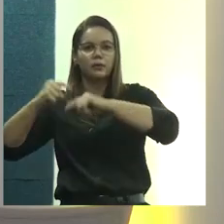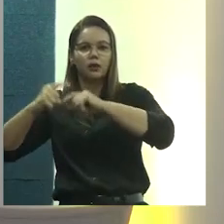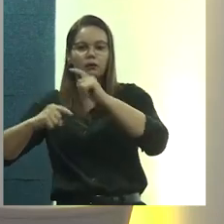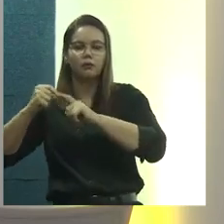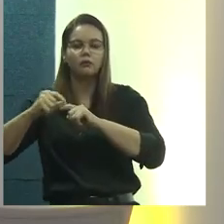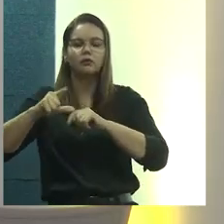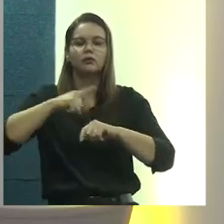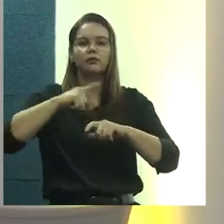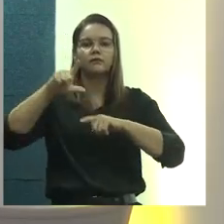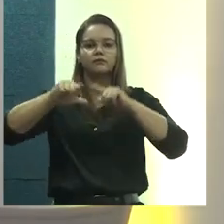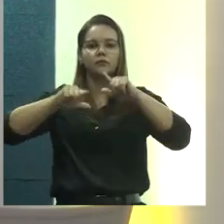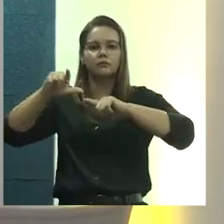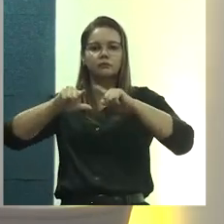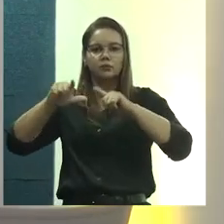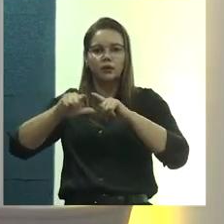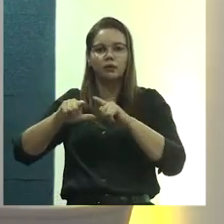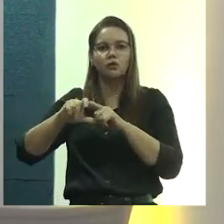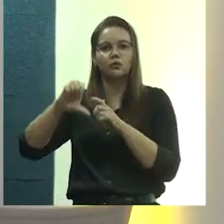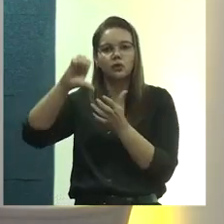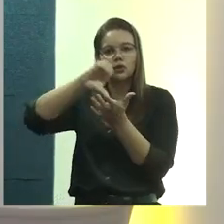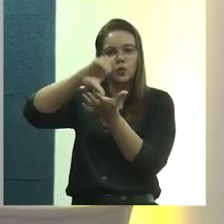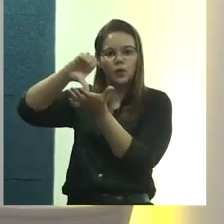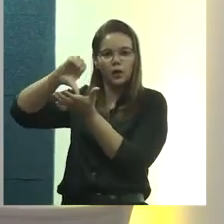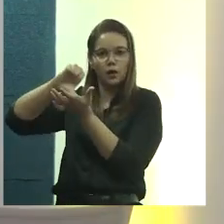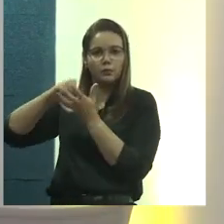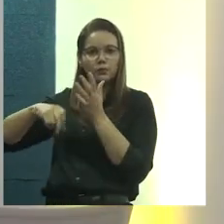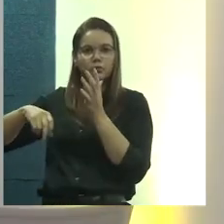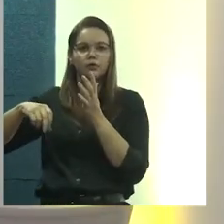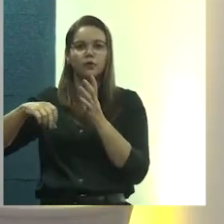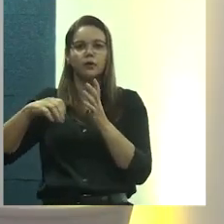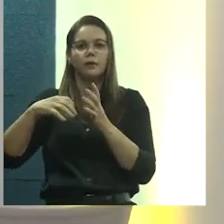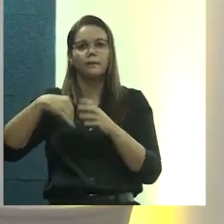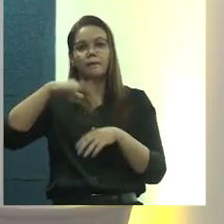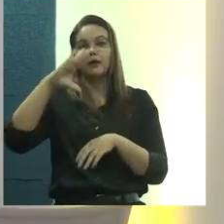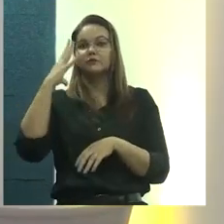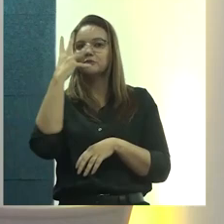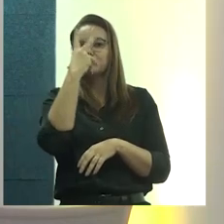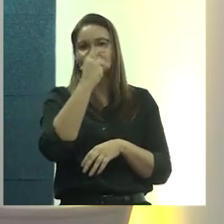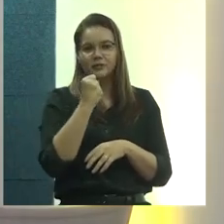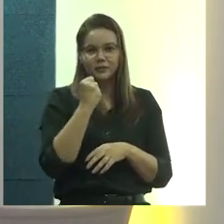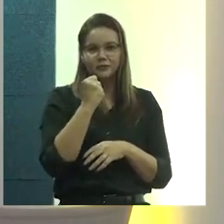para transformar no campus, que é o campus mais bonito da universidade.